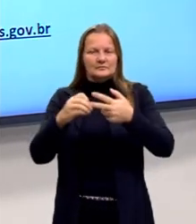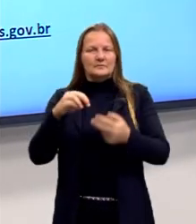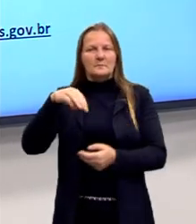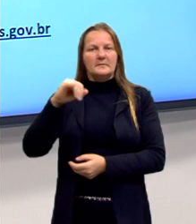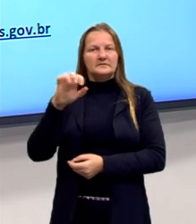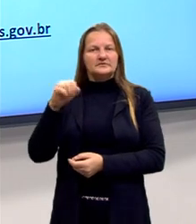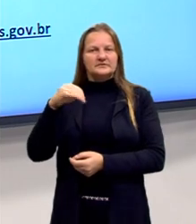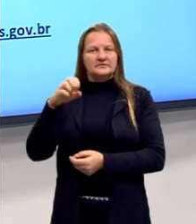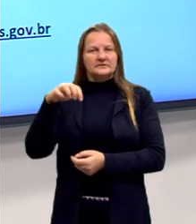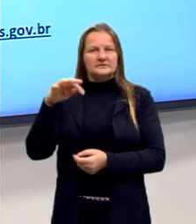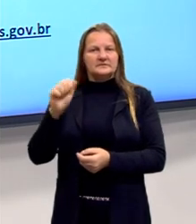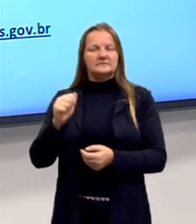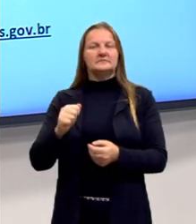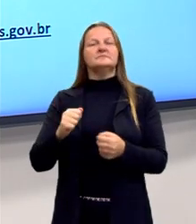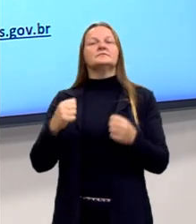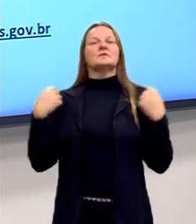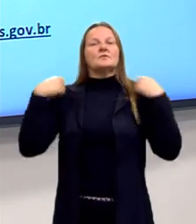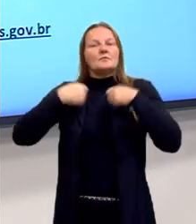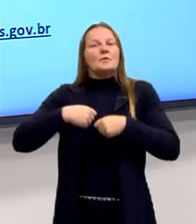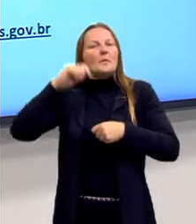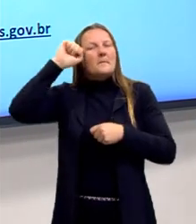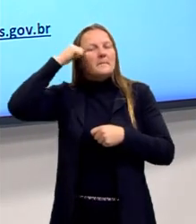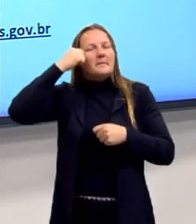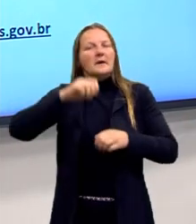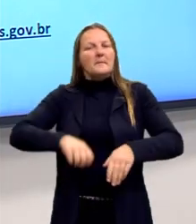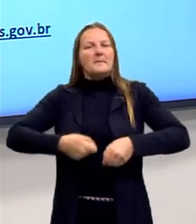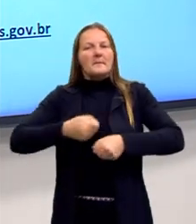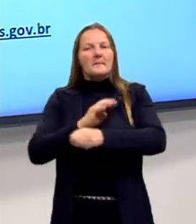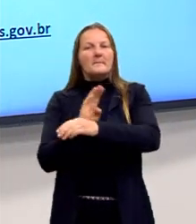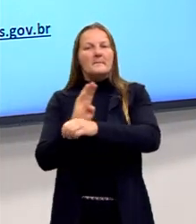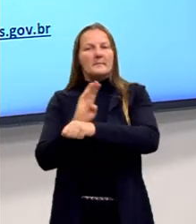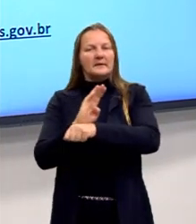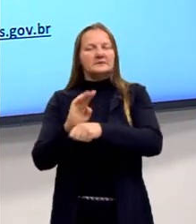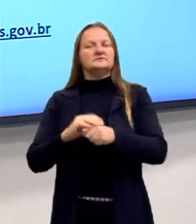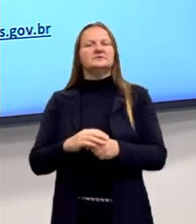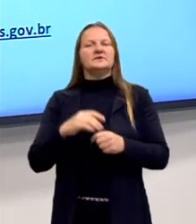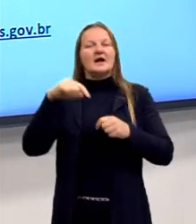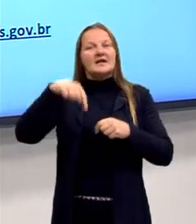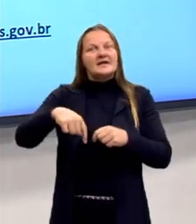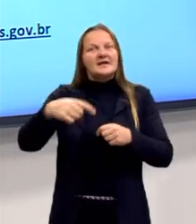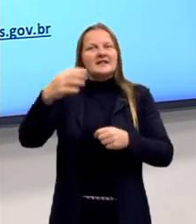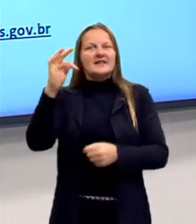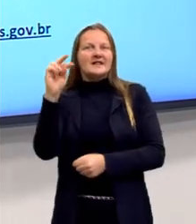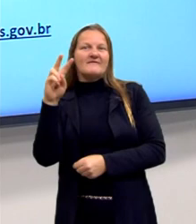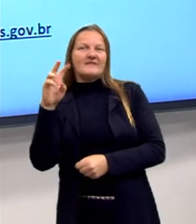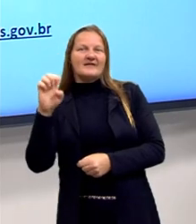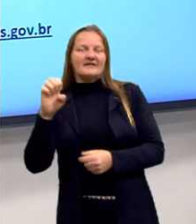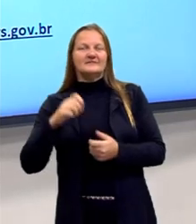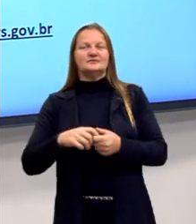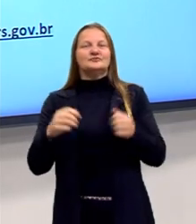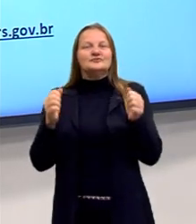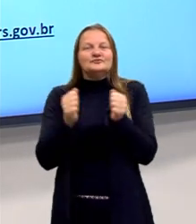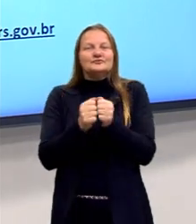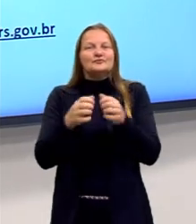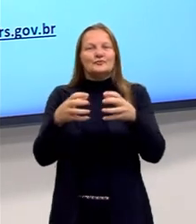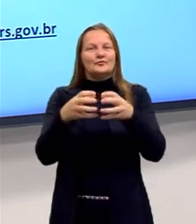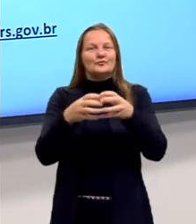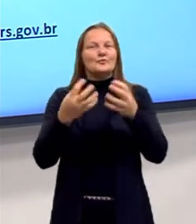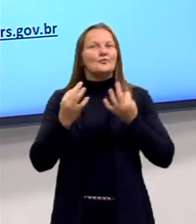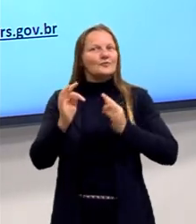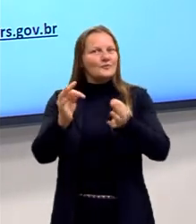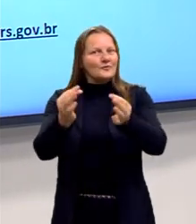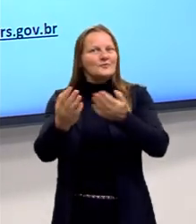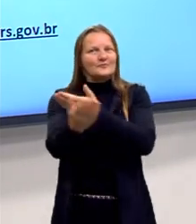magenta, uso uma jaqueta de jeans preta, uma calça bege, estou aqui na TVE em Porto Alegre, junto com todo o pessoal da equipe